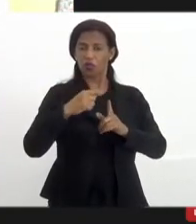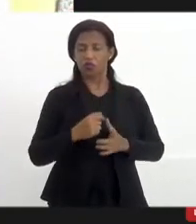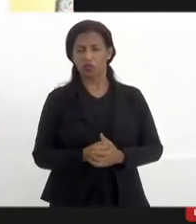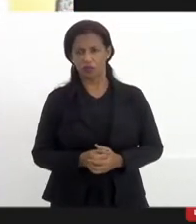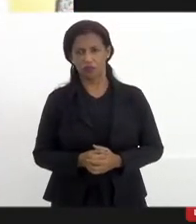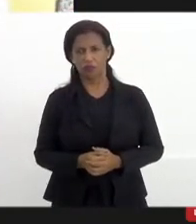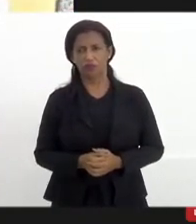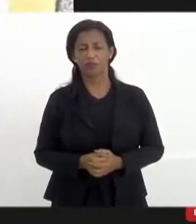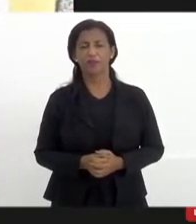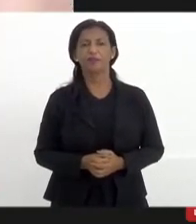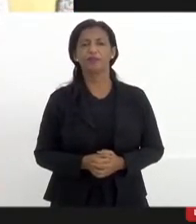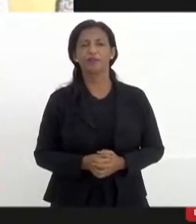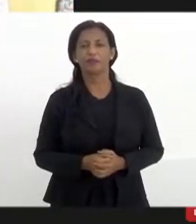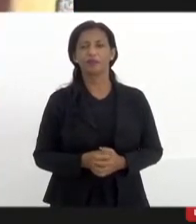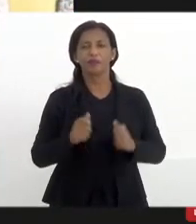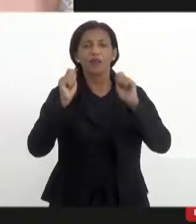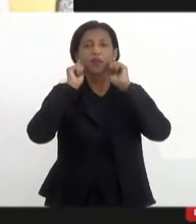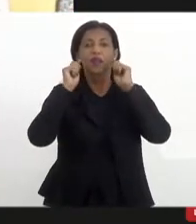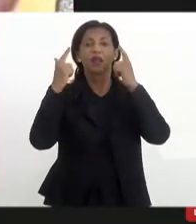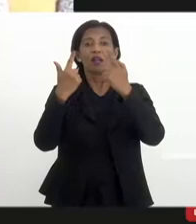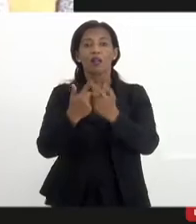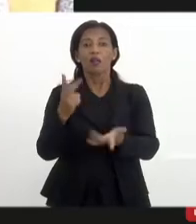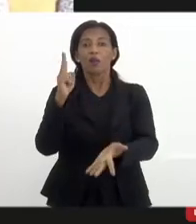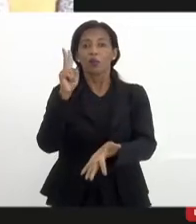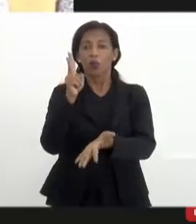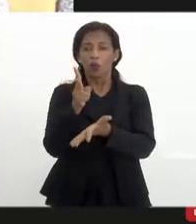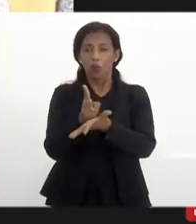ser bem objetivos, a LERG continuar